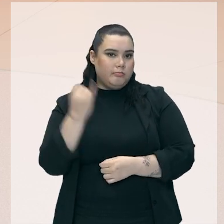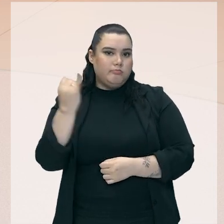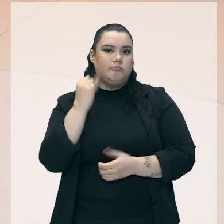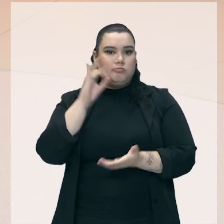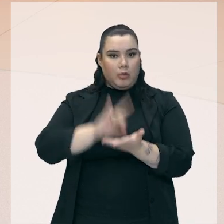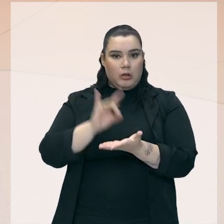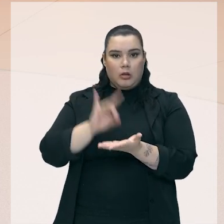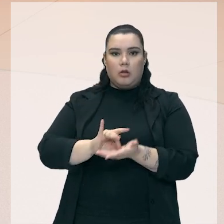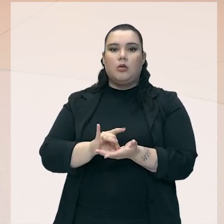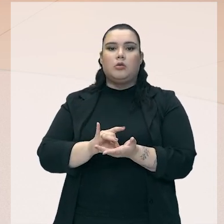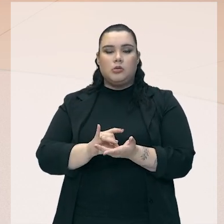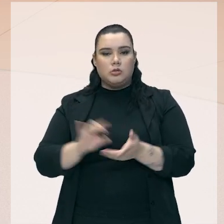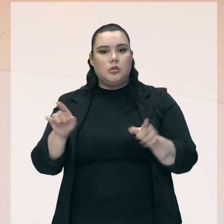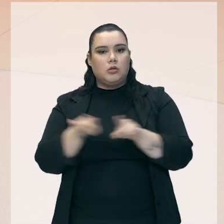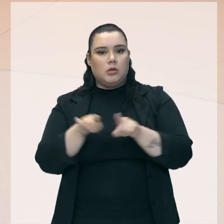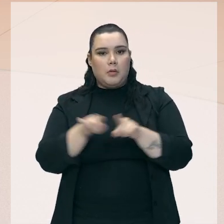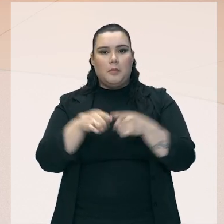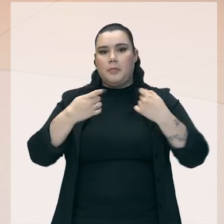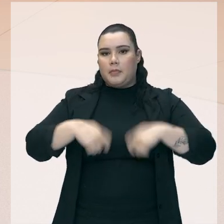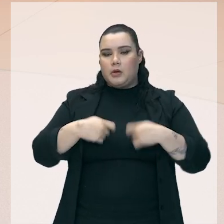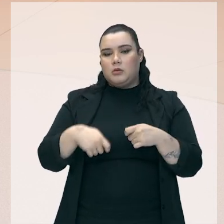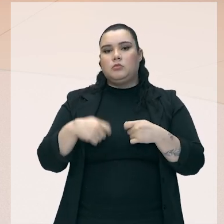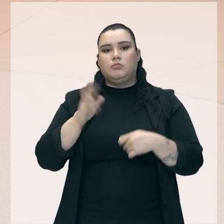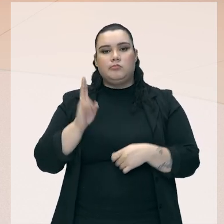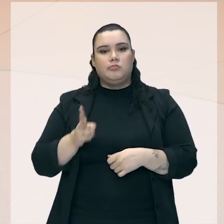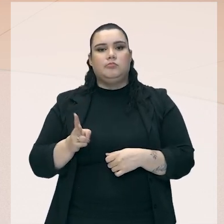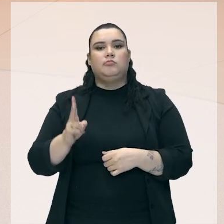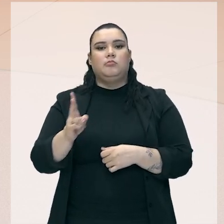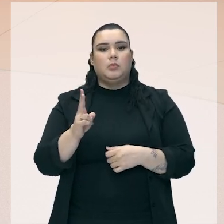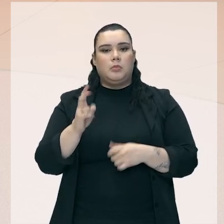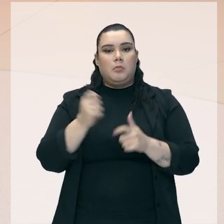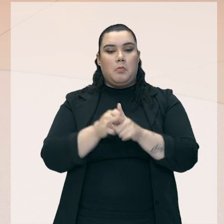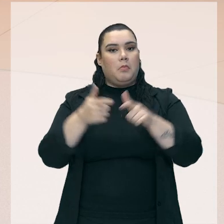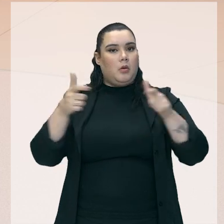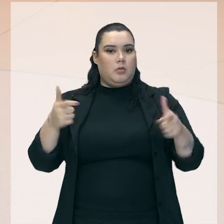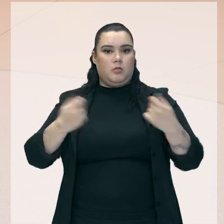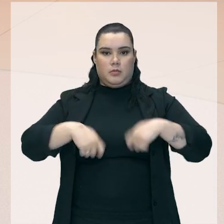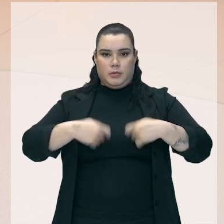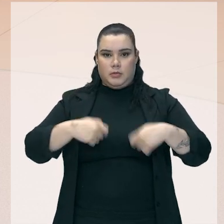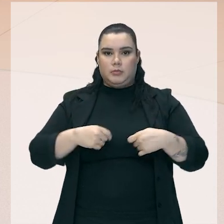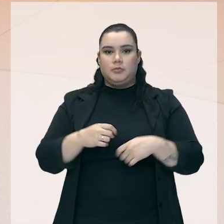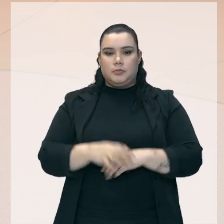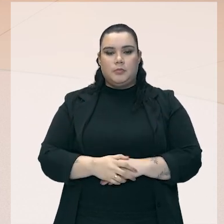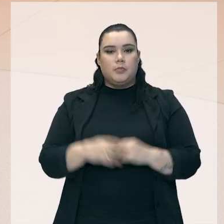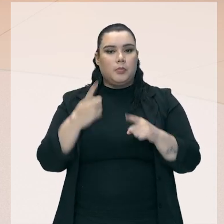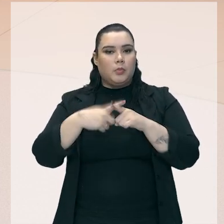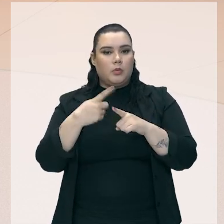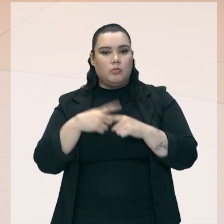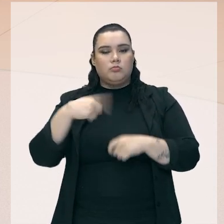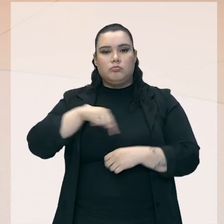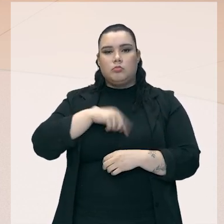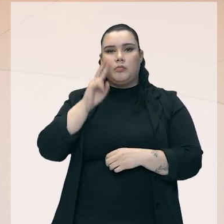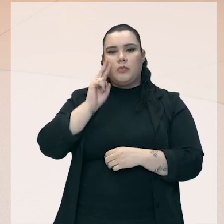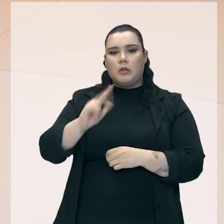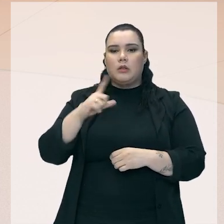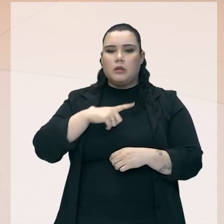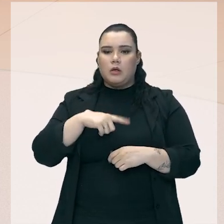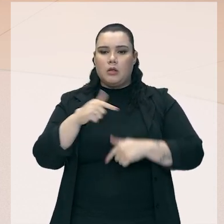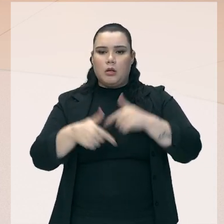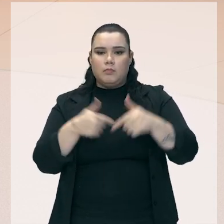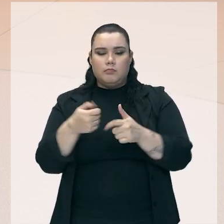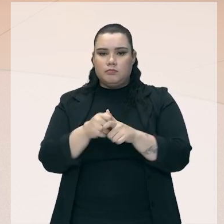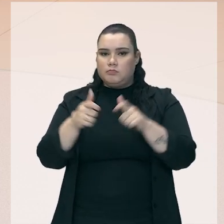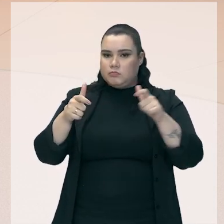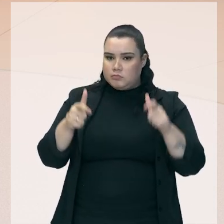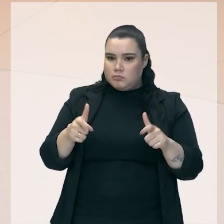e eles são, né, eles deveriam ser cada vez mais, cada vez maiores, né. Porque a gente está vendo aí uma quantidade de trabalhadores